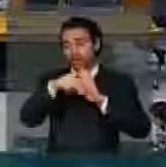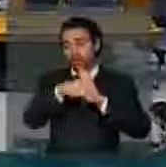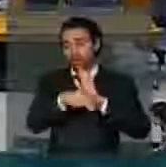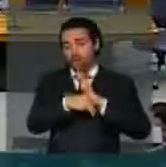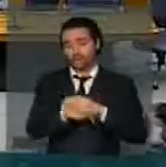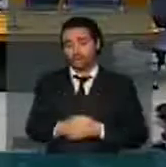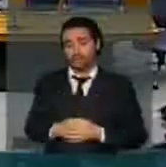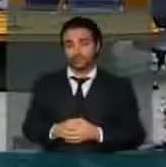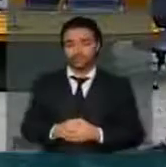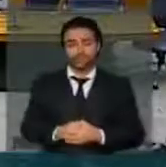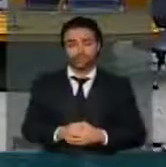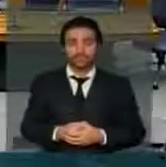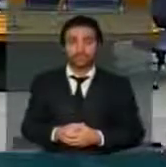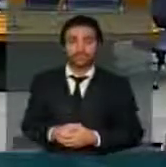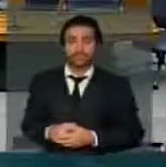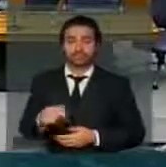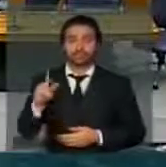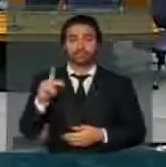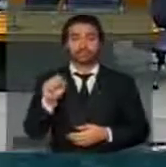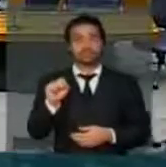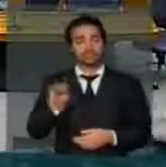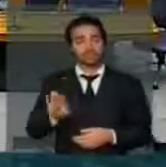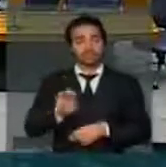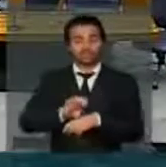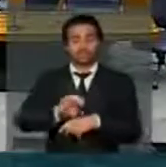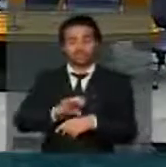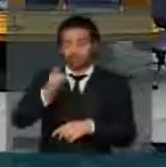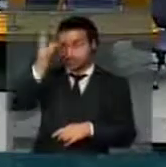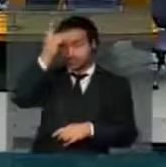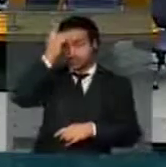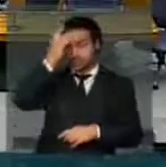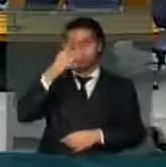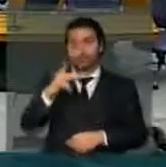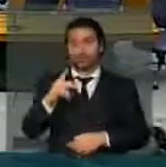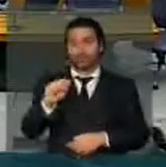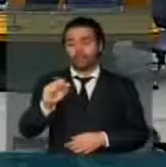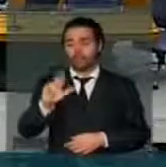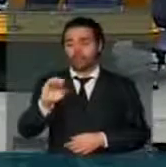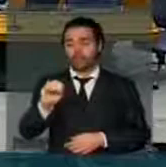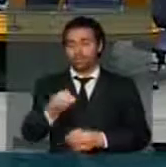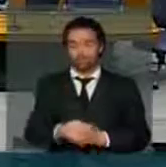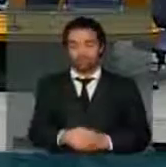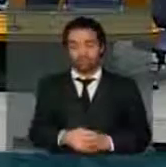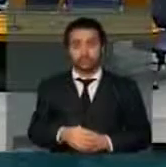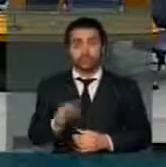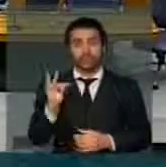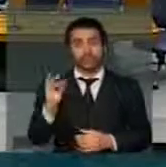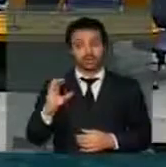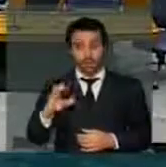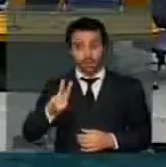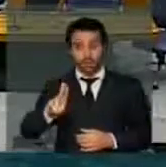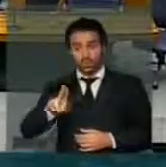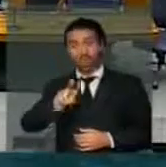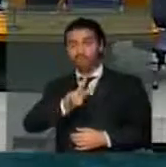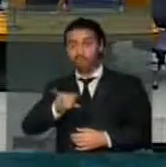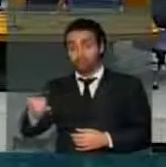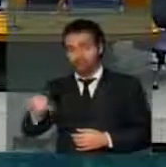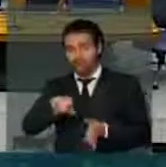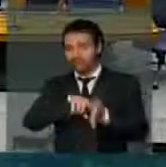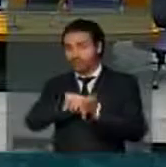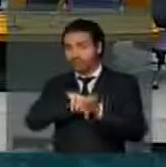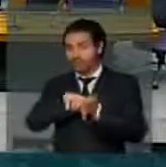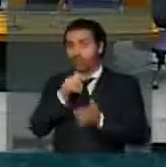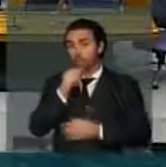O deputado PSB do Espírito Santo, Paulo Foleto. Presidente Manato, o TCU vai investigar rombo no Postalhes.